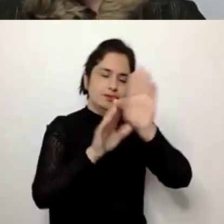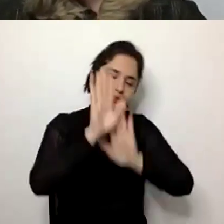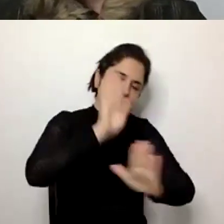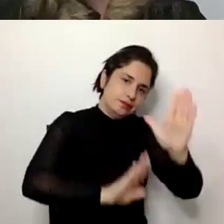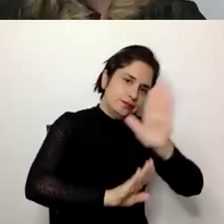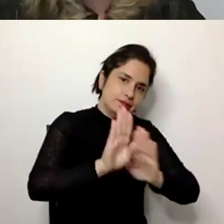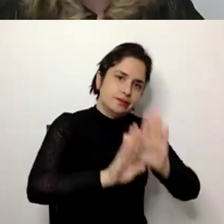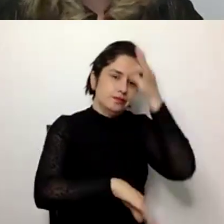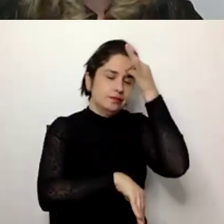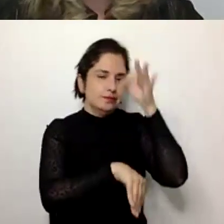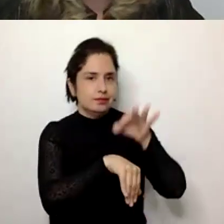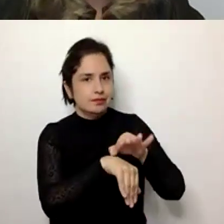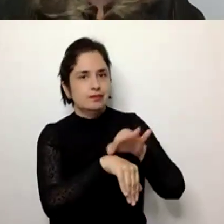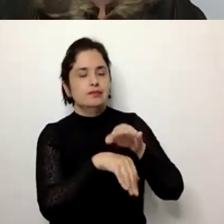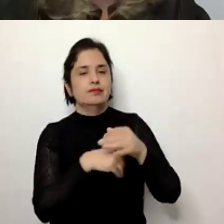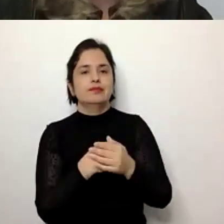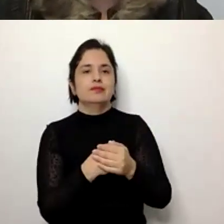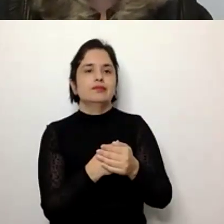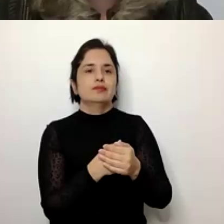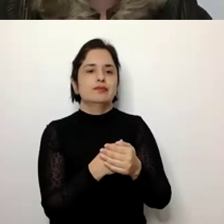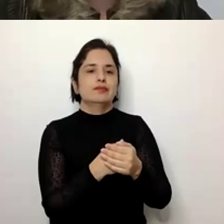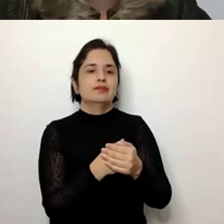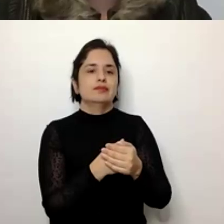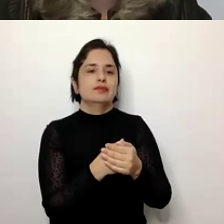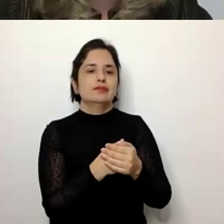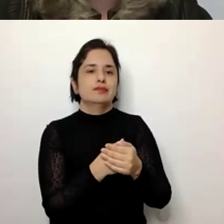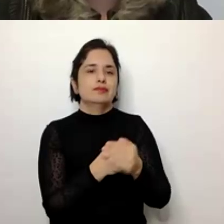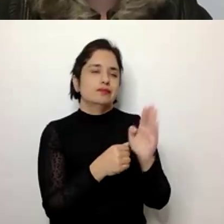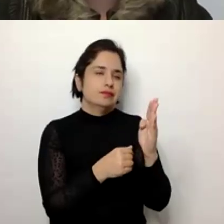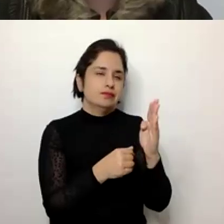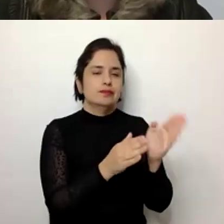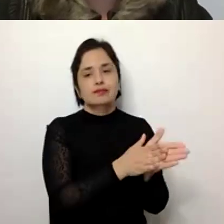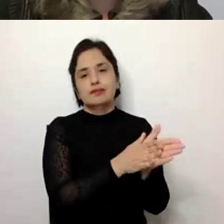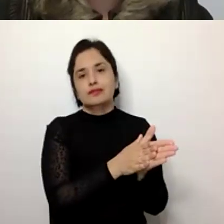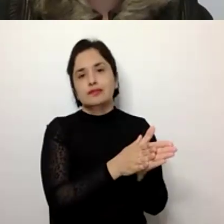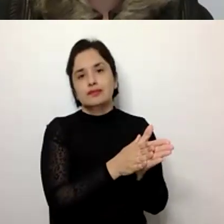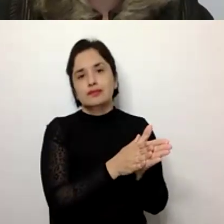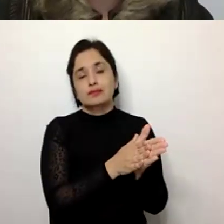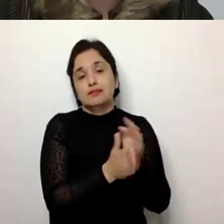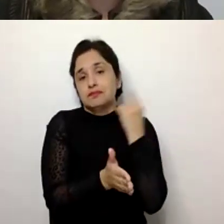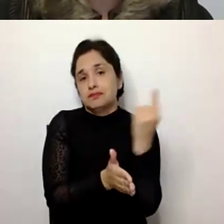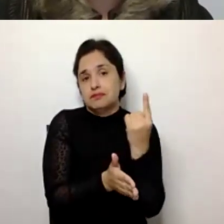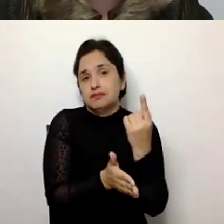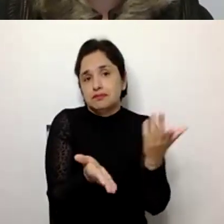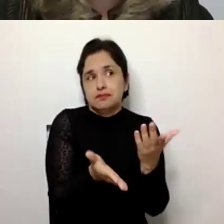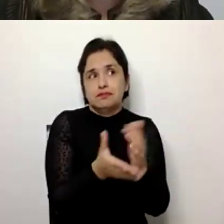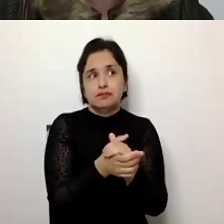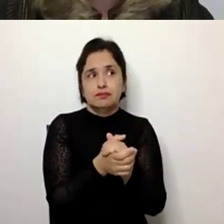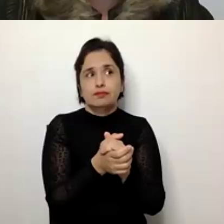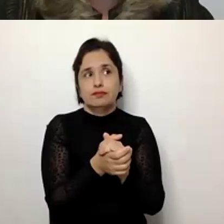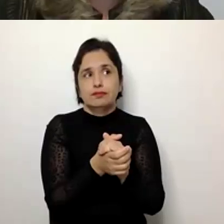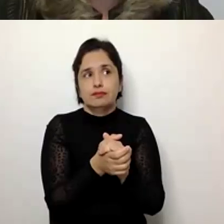certas enfermedades, que esta dimensão é quizás muito mais biológica, e que realmente, um, este é algo como que que